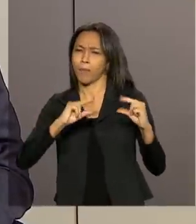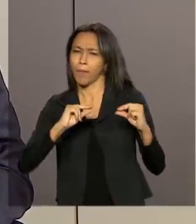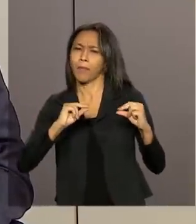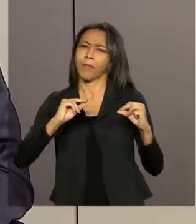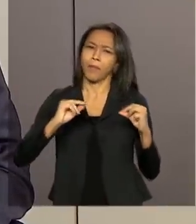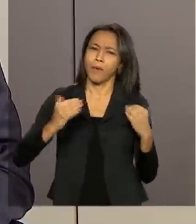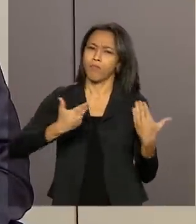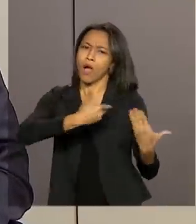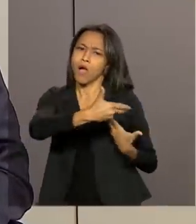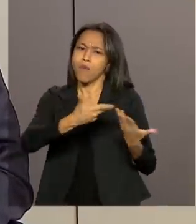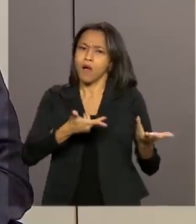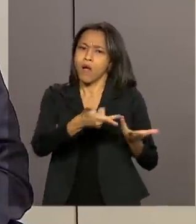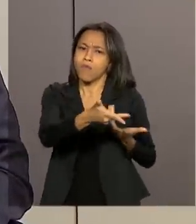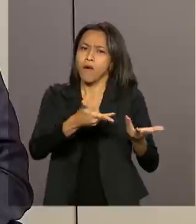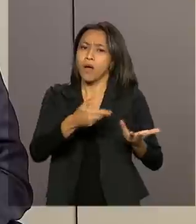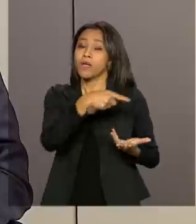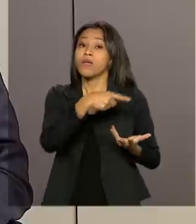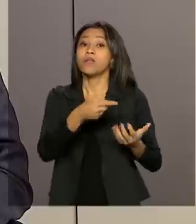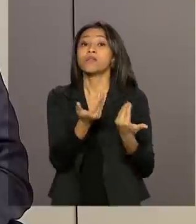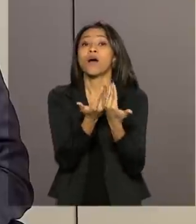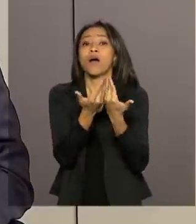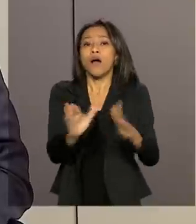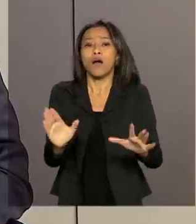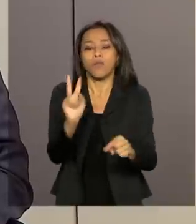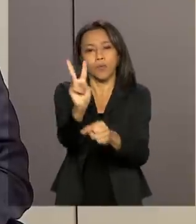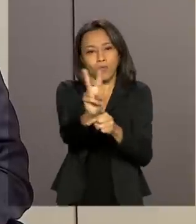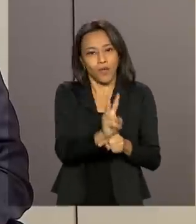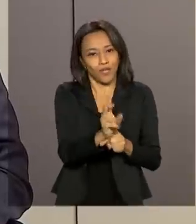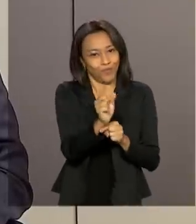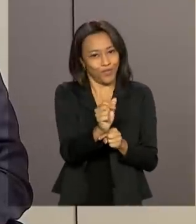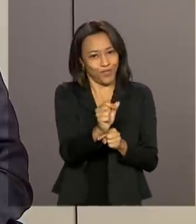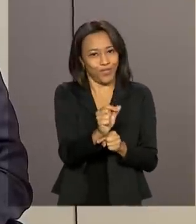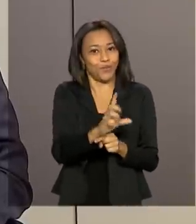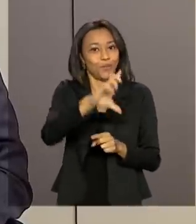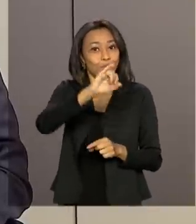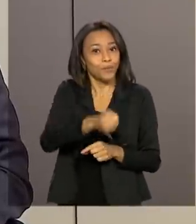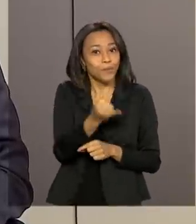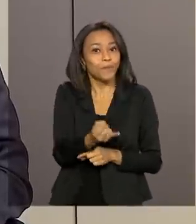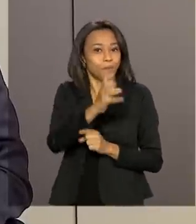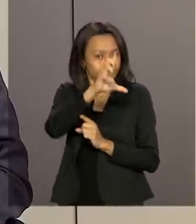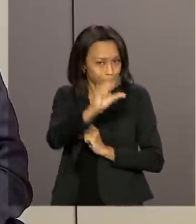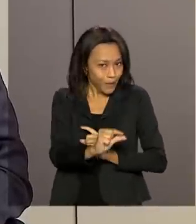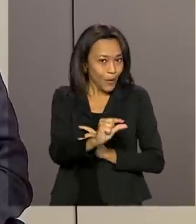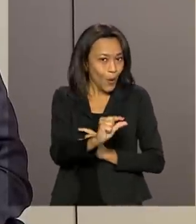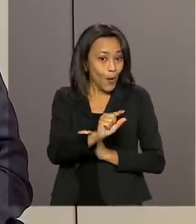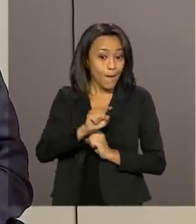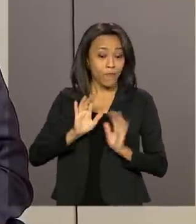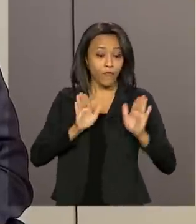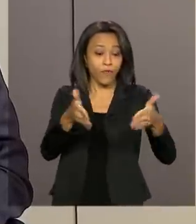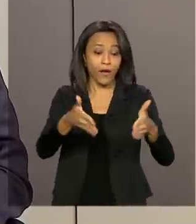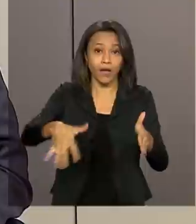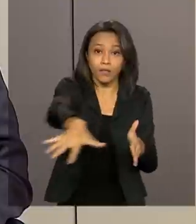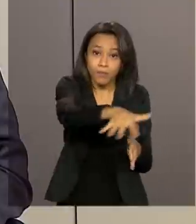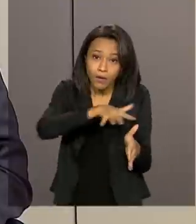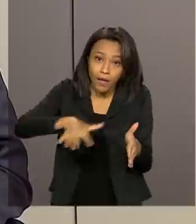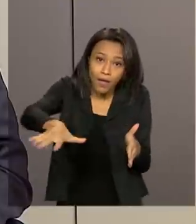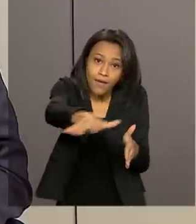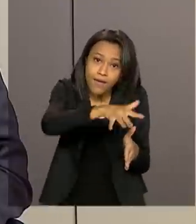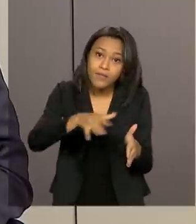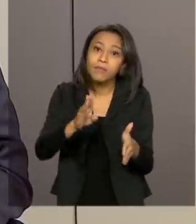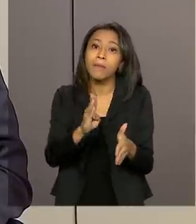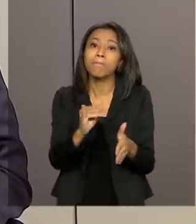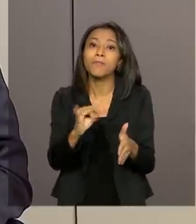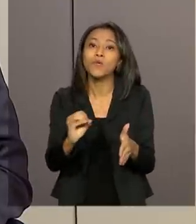abram linhas de financiamento a juros melhores para essas atividades voltadas para a